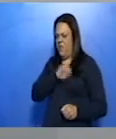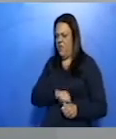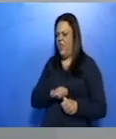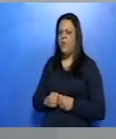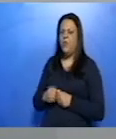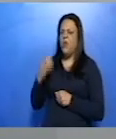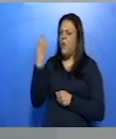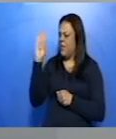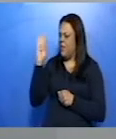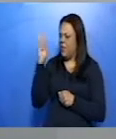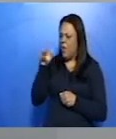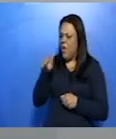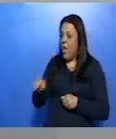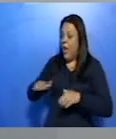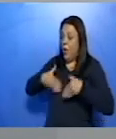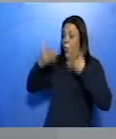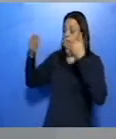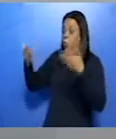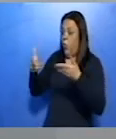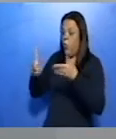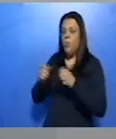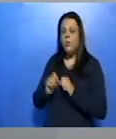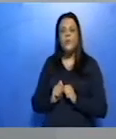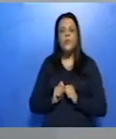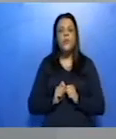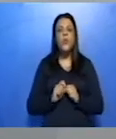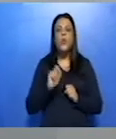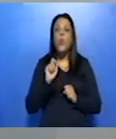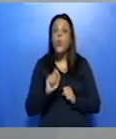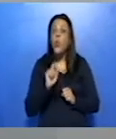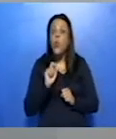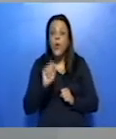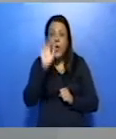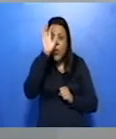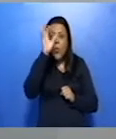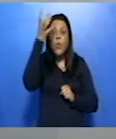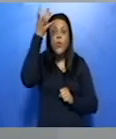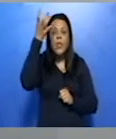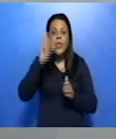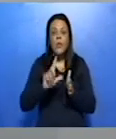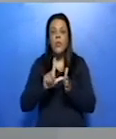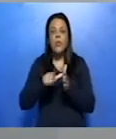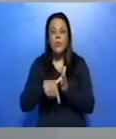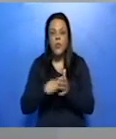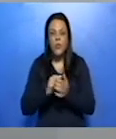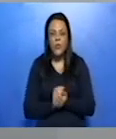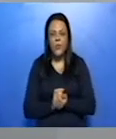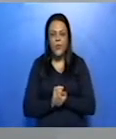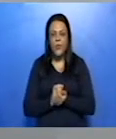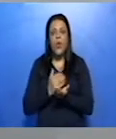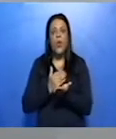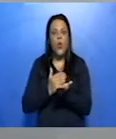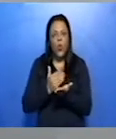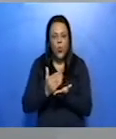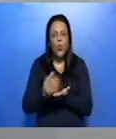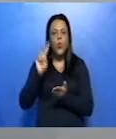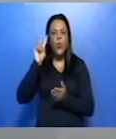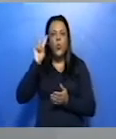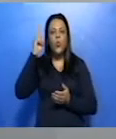Isso assusta muito Camilo. E aí? O será que vai acontecer? Vamos à continuação da história?